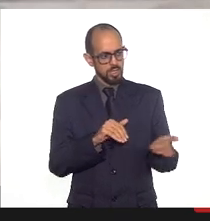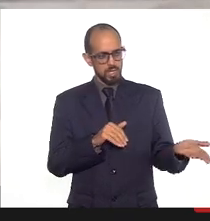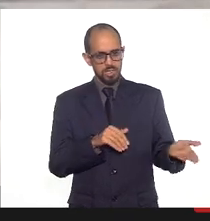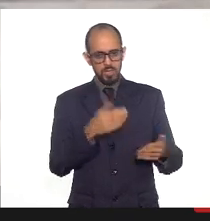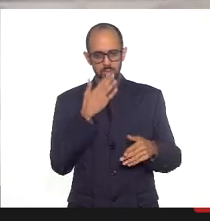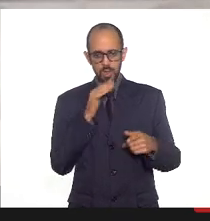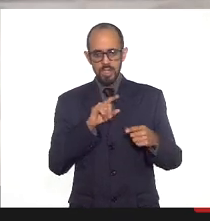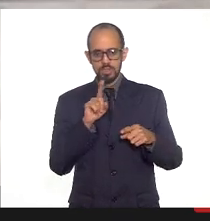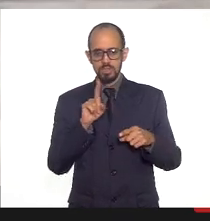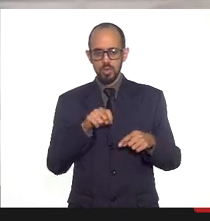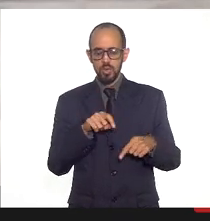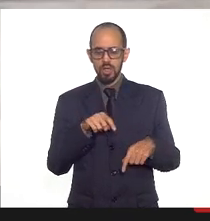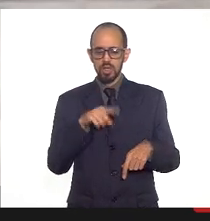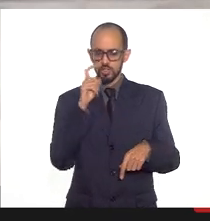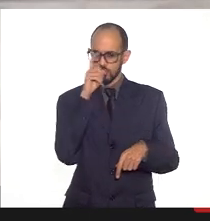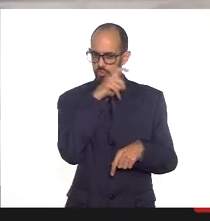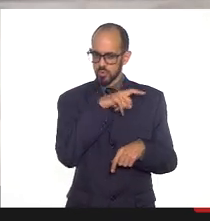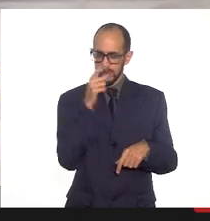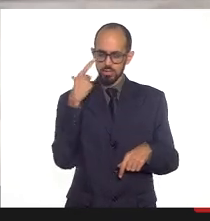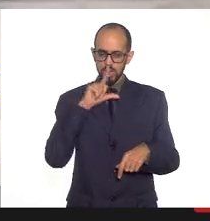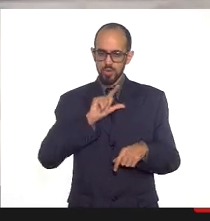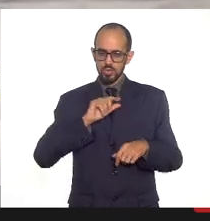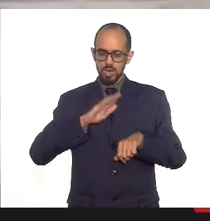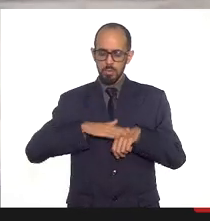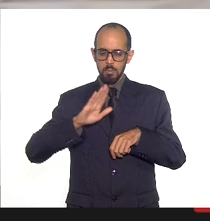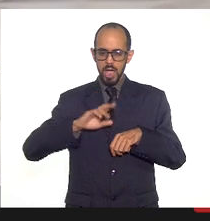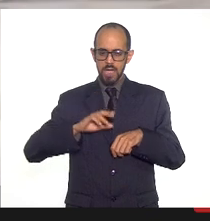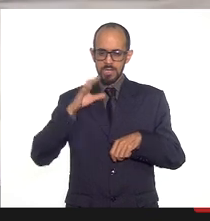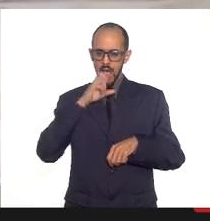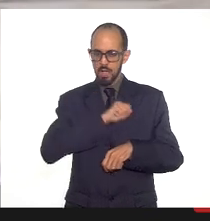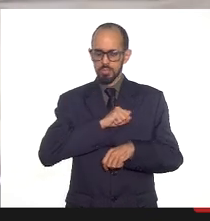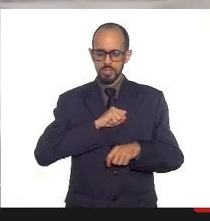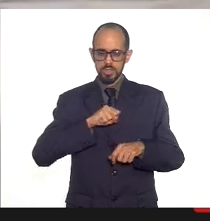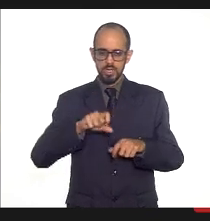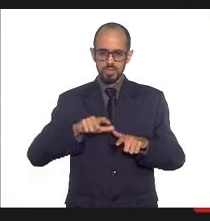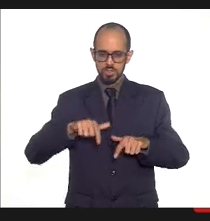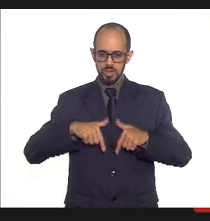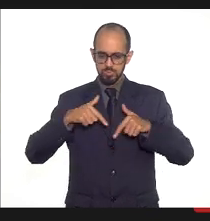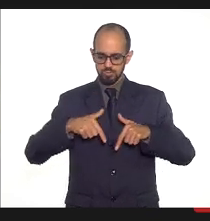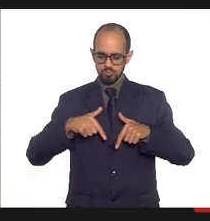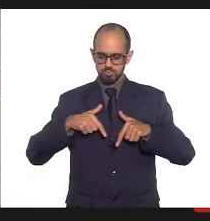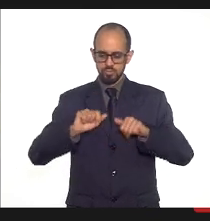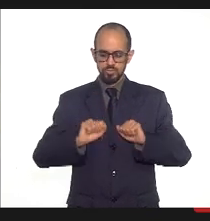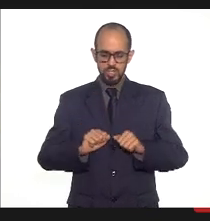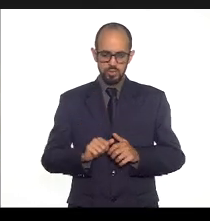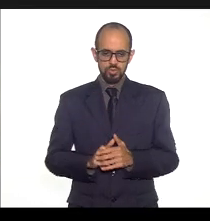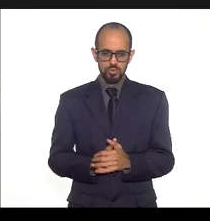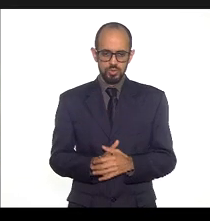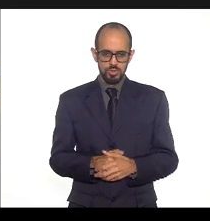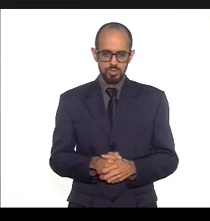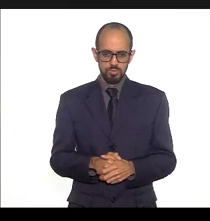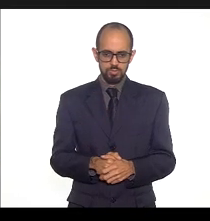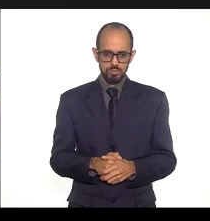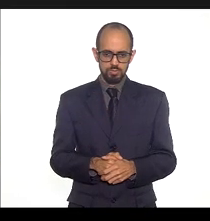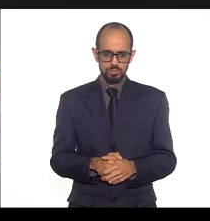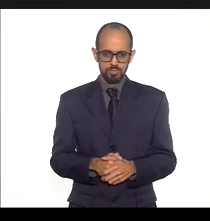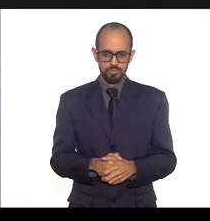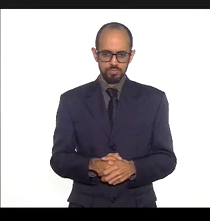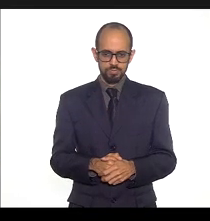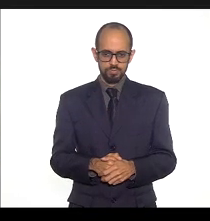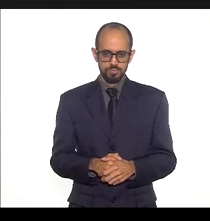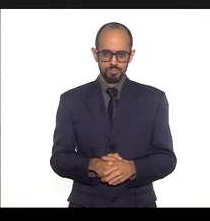são os obstáculos para dar maior efetividade ao cumprimento dessas metas. Até para a gente poder...